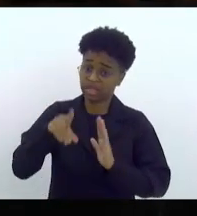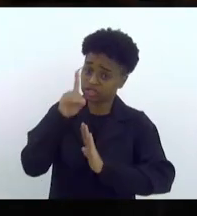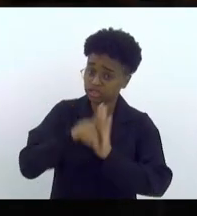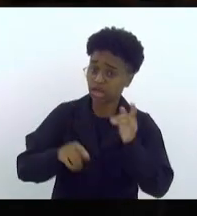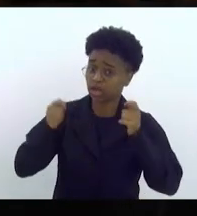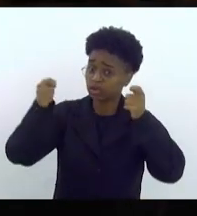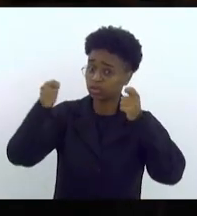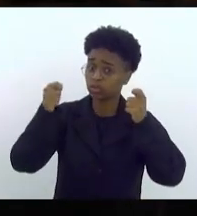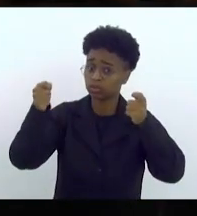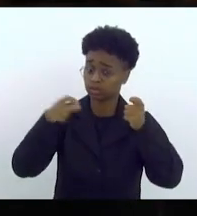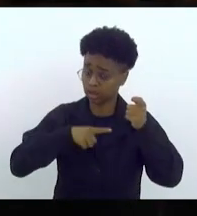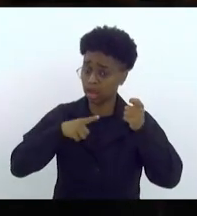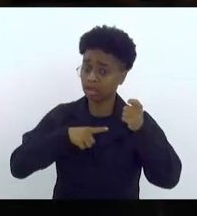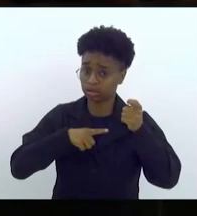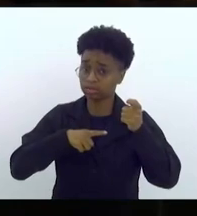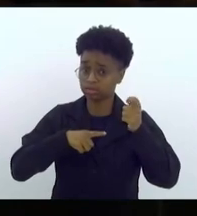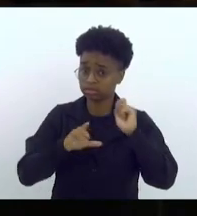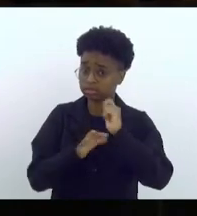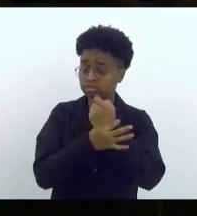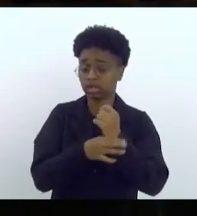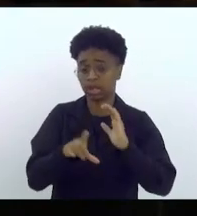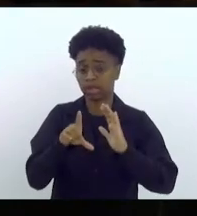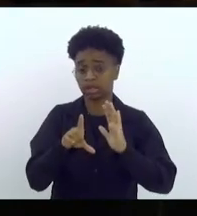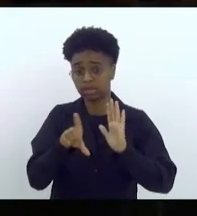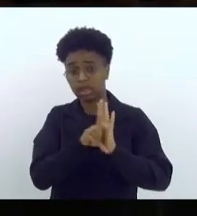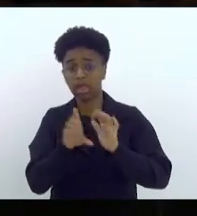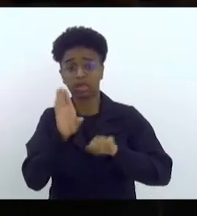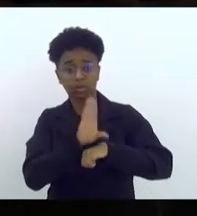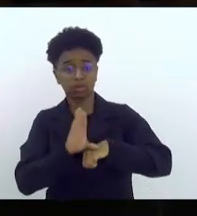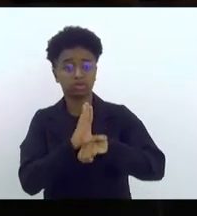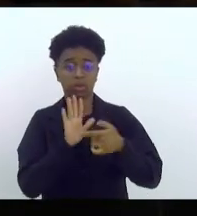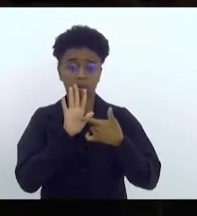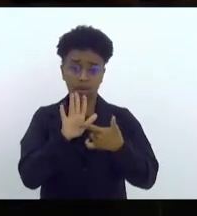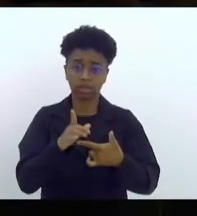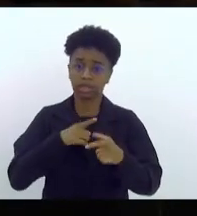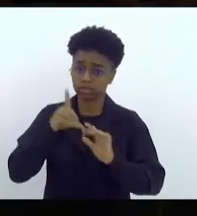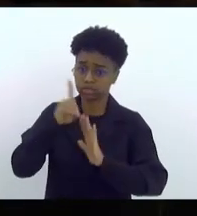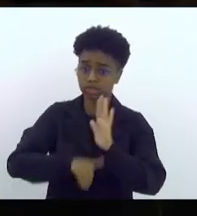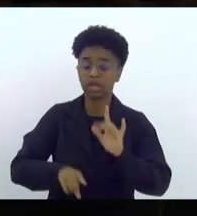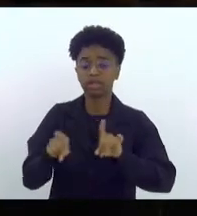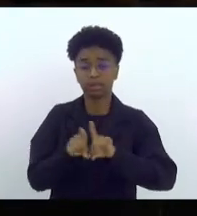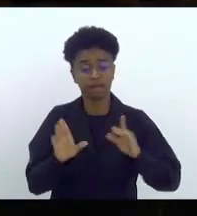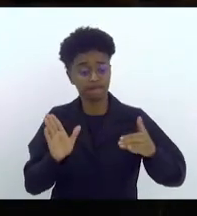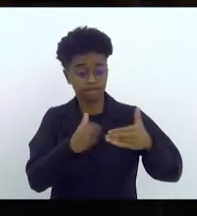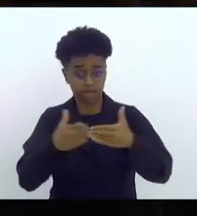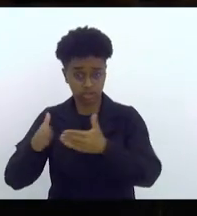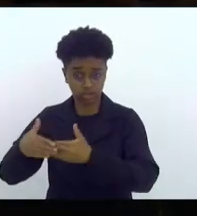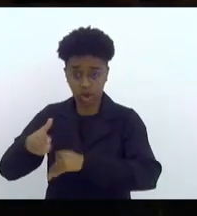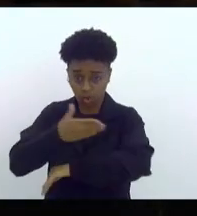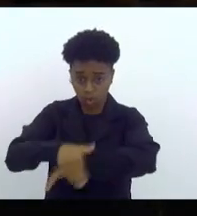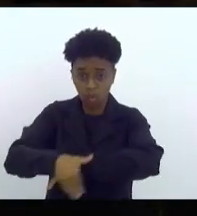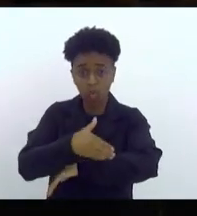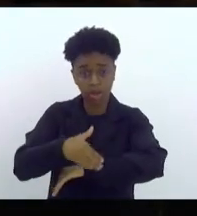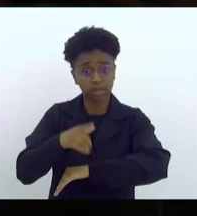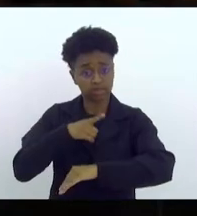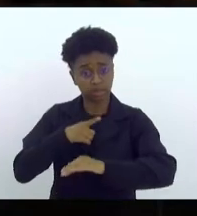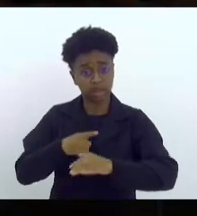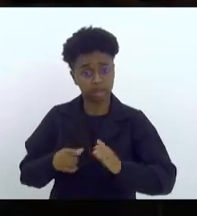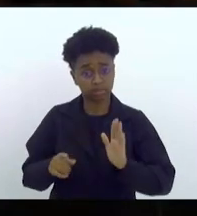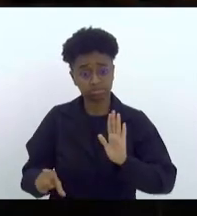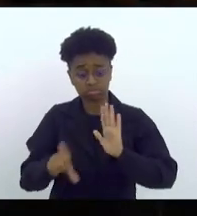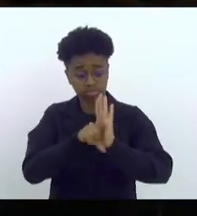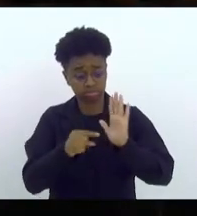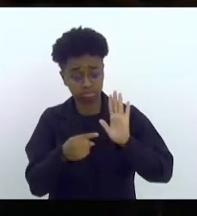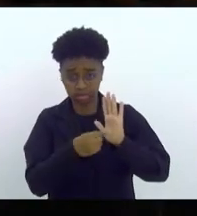manifestação é legítimo, garantido pela nossa Constituição. O direito de fechamento de vias é legítimo. Nada disso por si